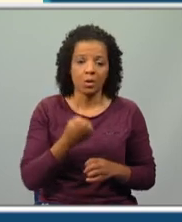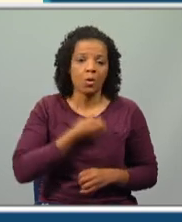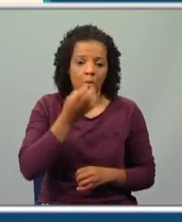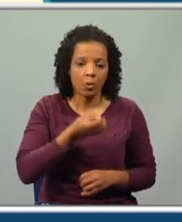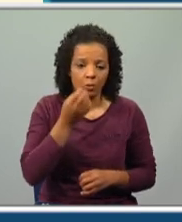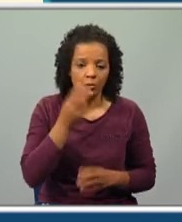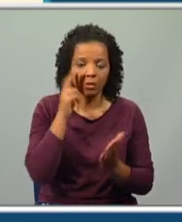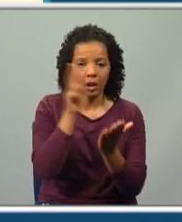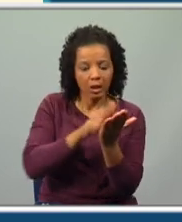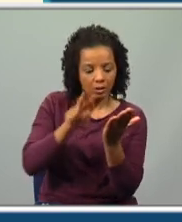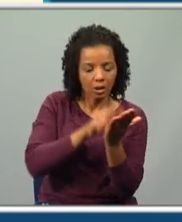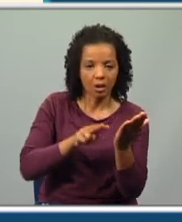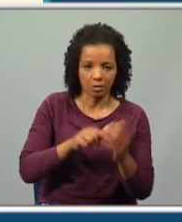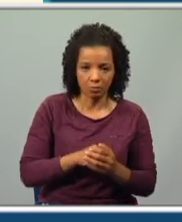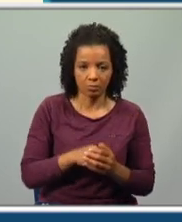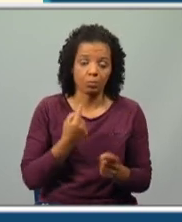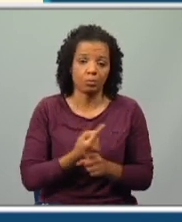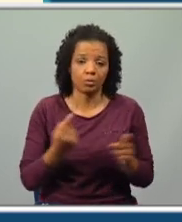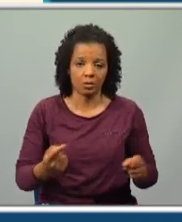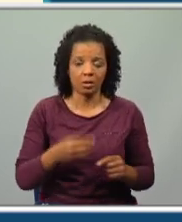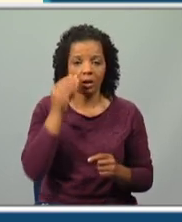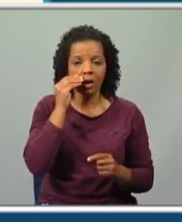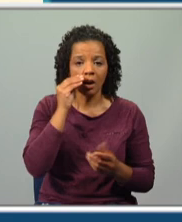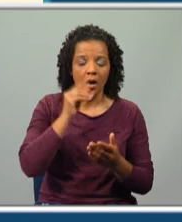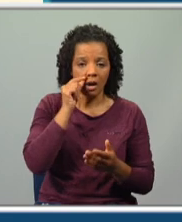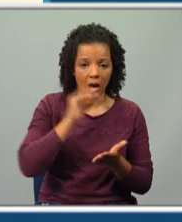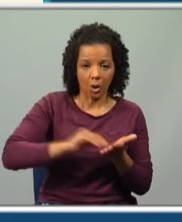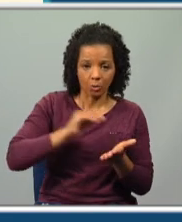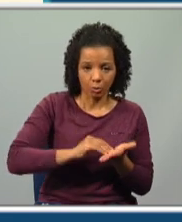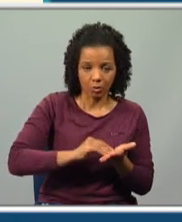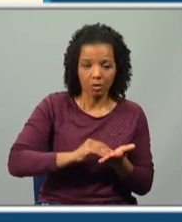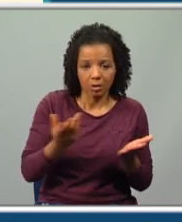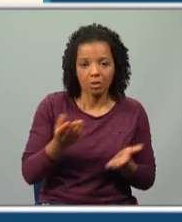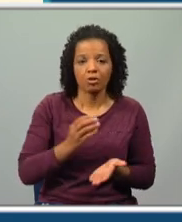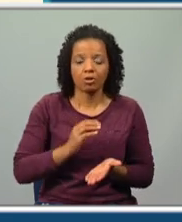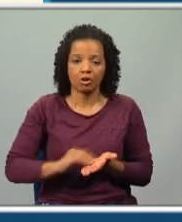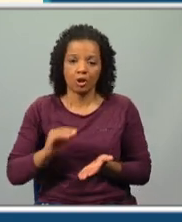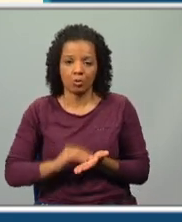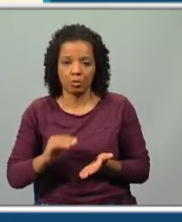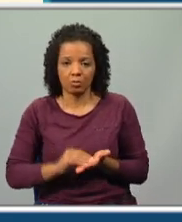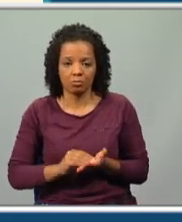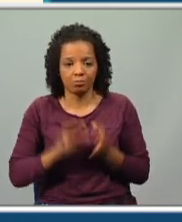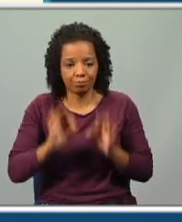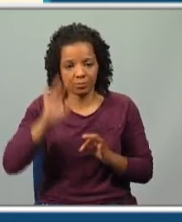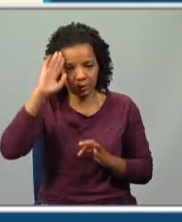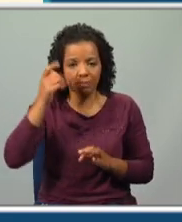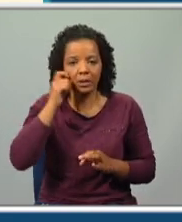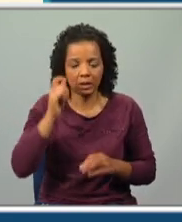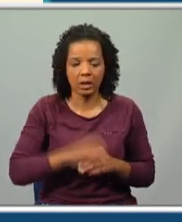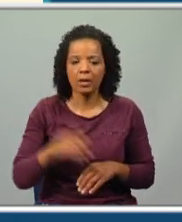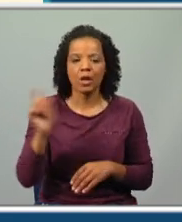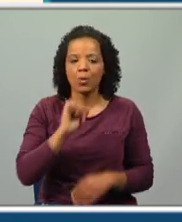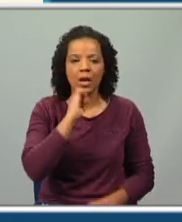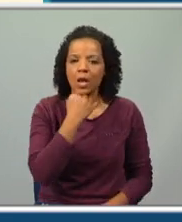conto literário, uma vez que o seu autor é um escritor bem identificado, portanto, não é uma obra